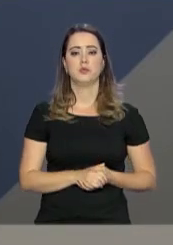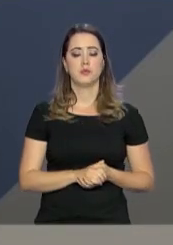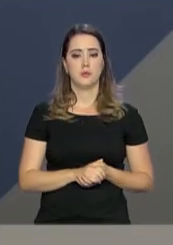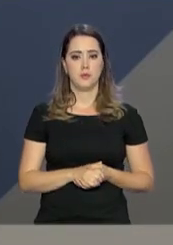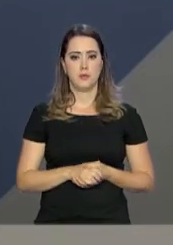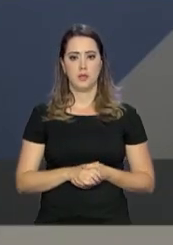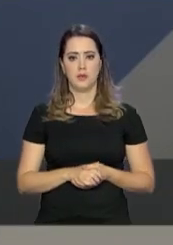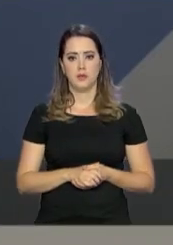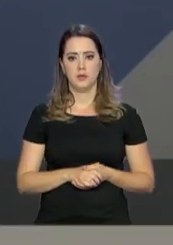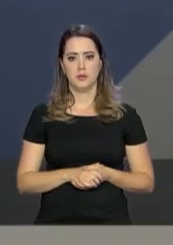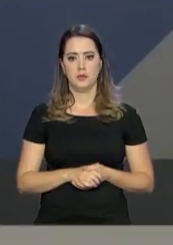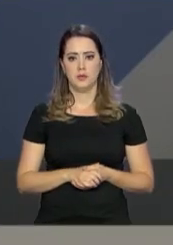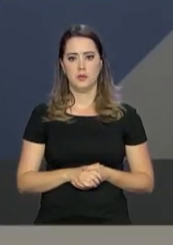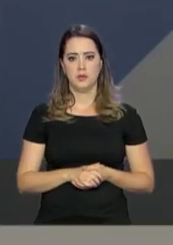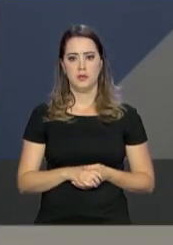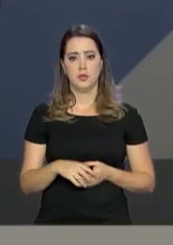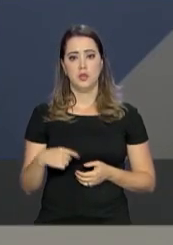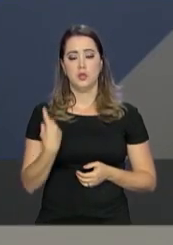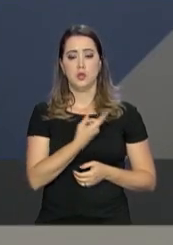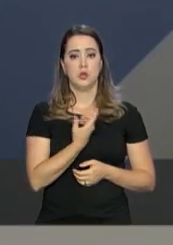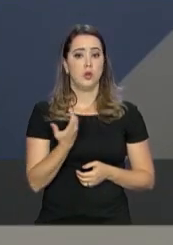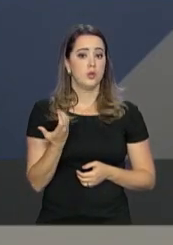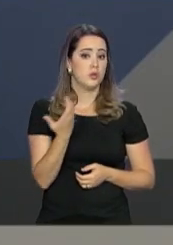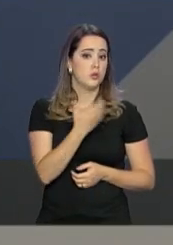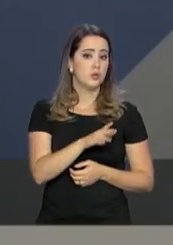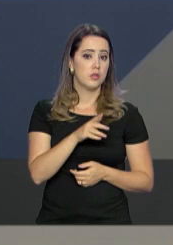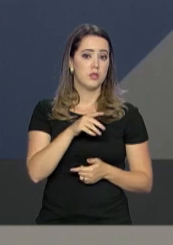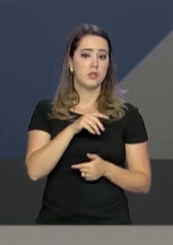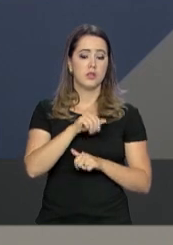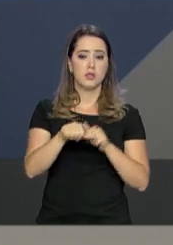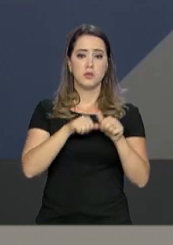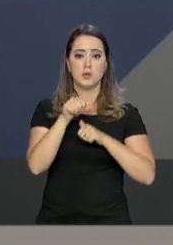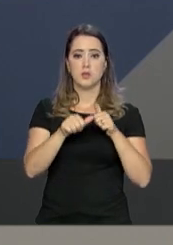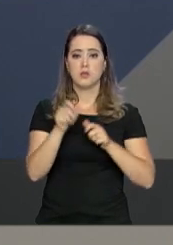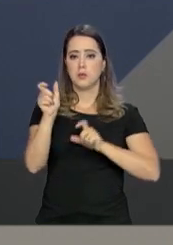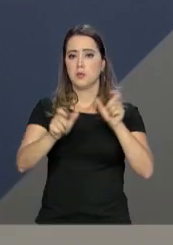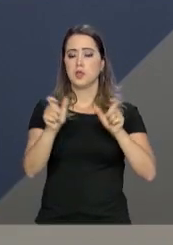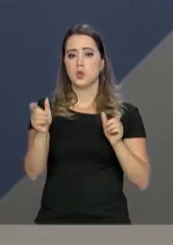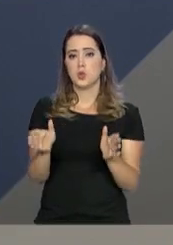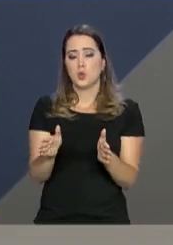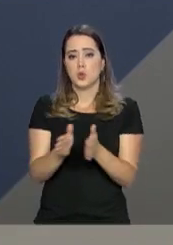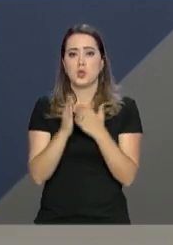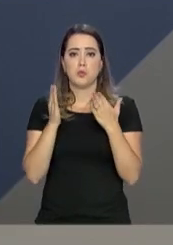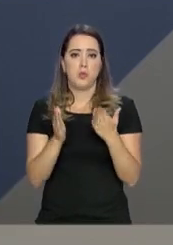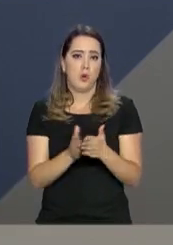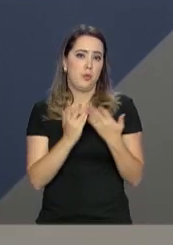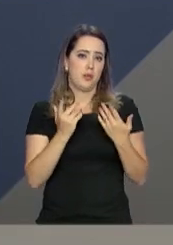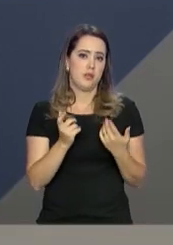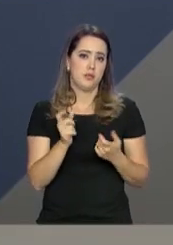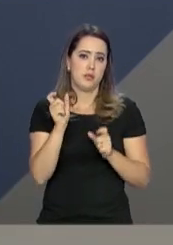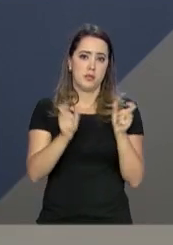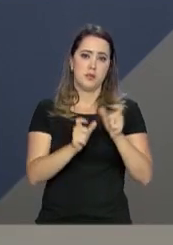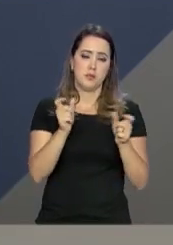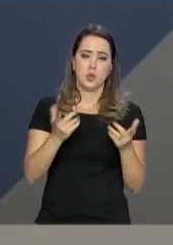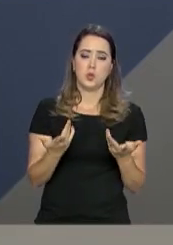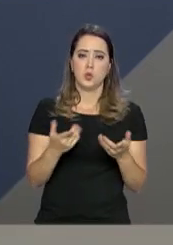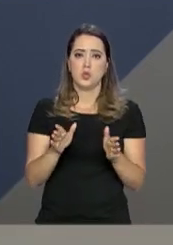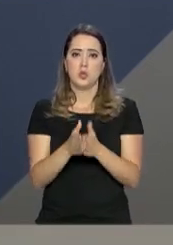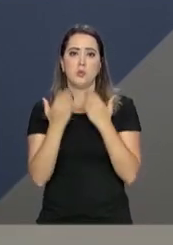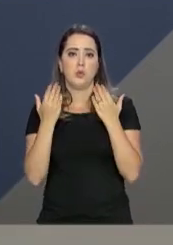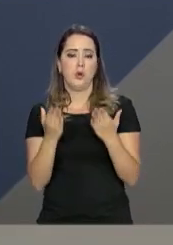transformar pessoas pobres e vulneráveis em pessoas pobres,